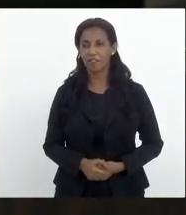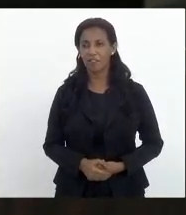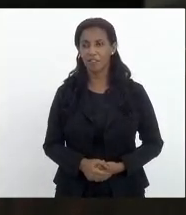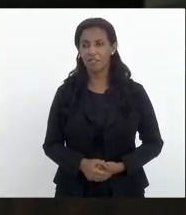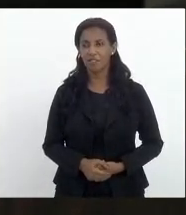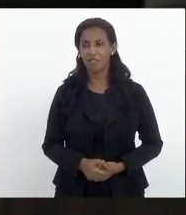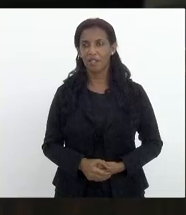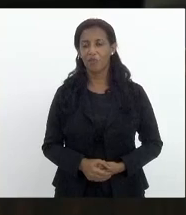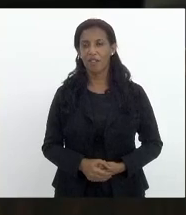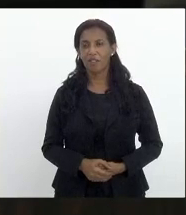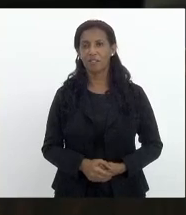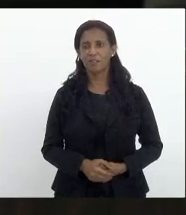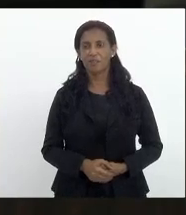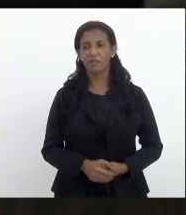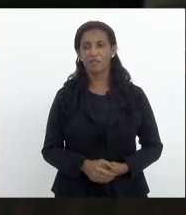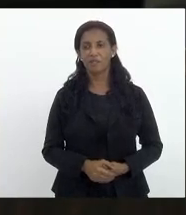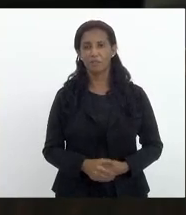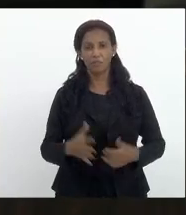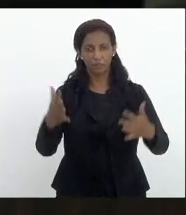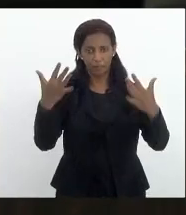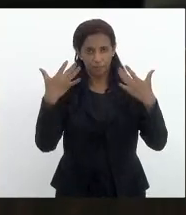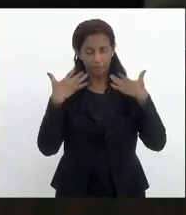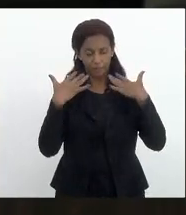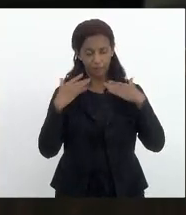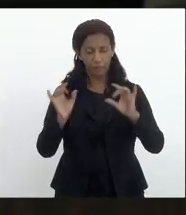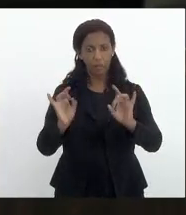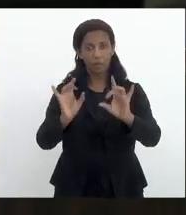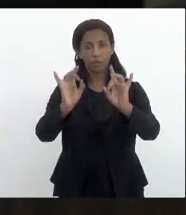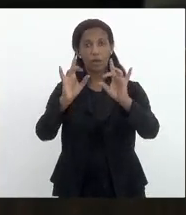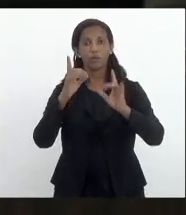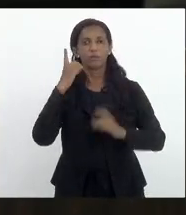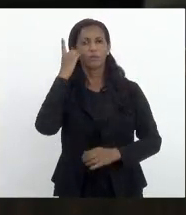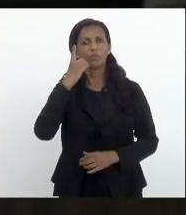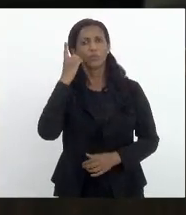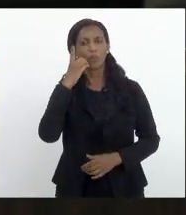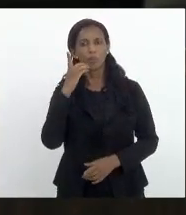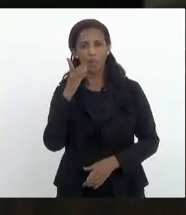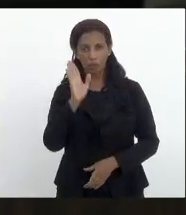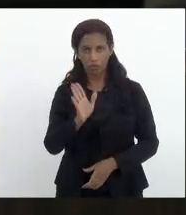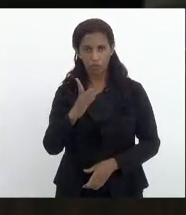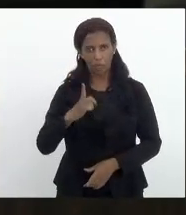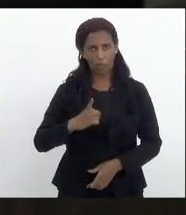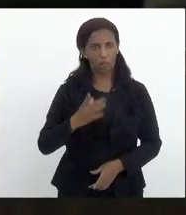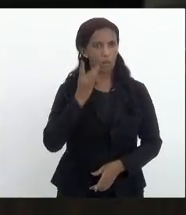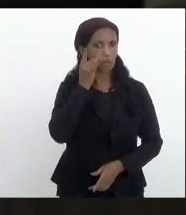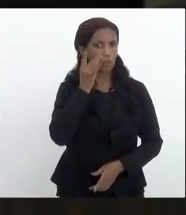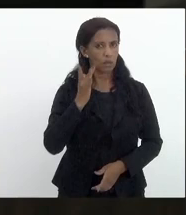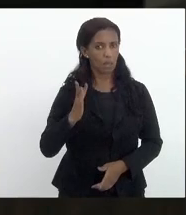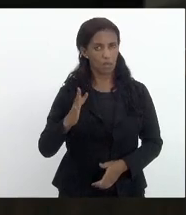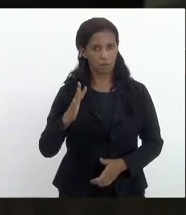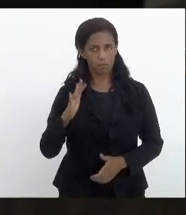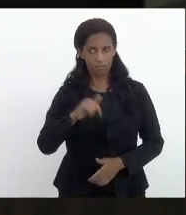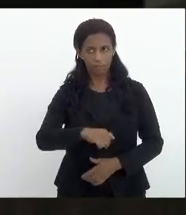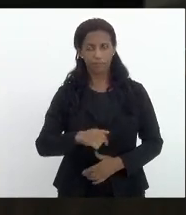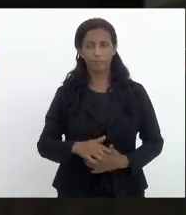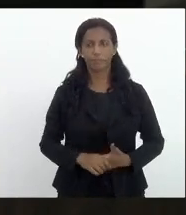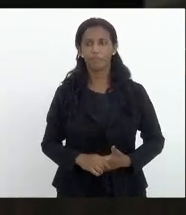especial dos deputados que se encontram nos gabinetes.